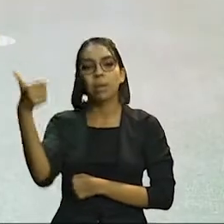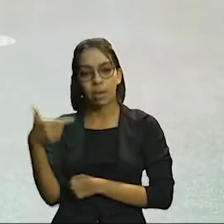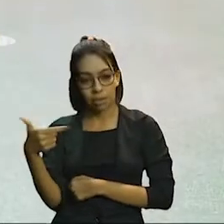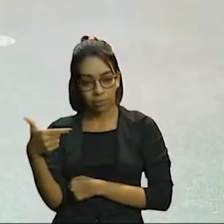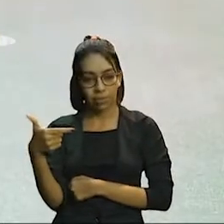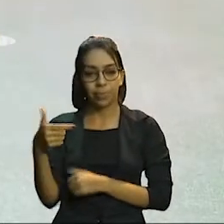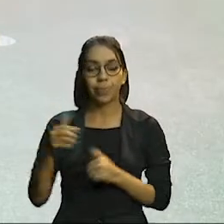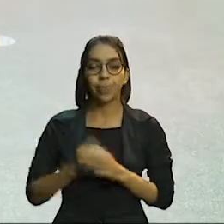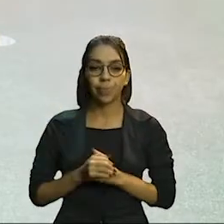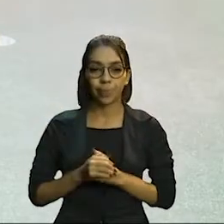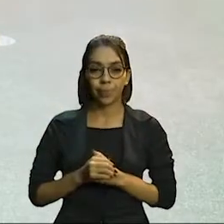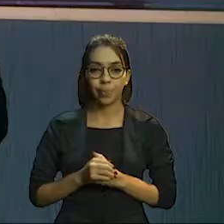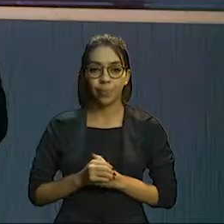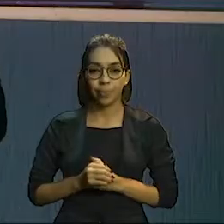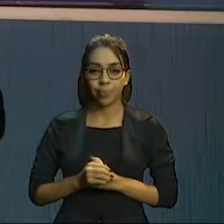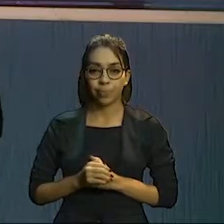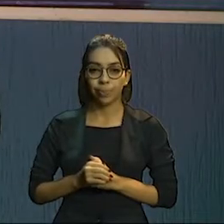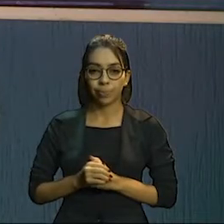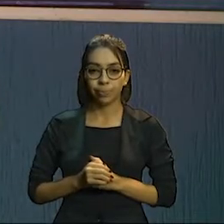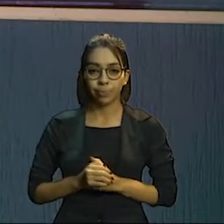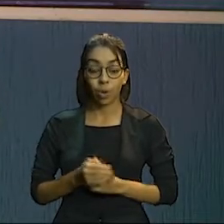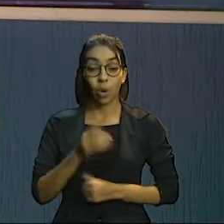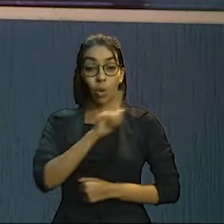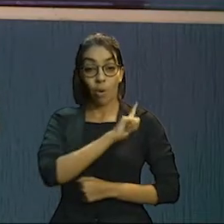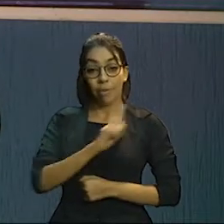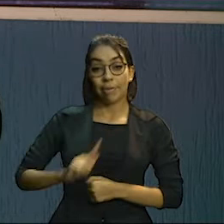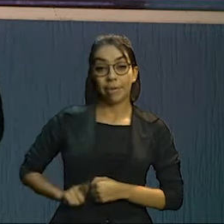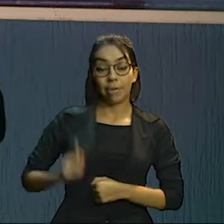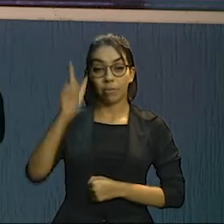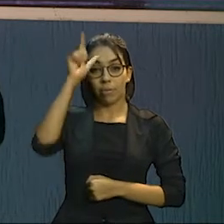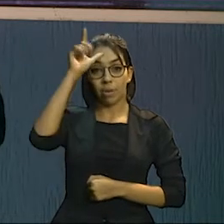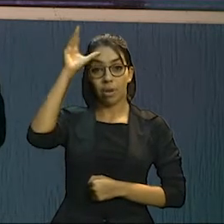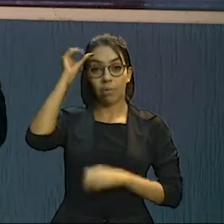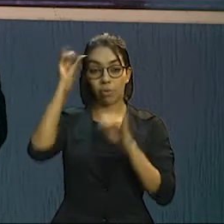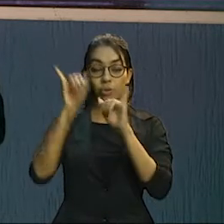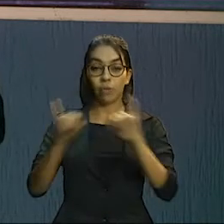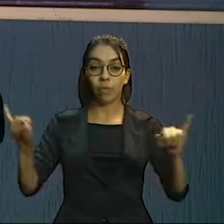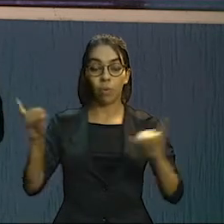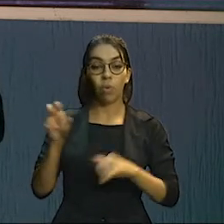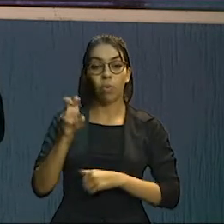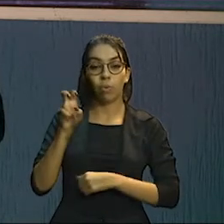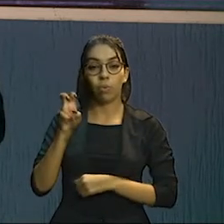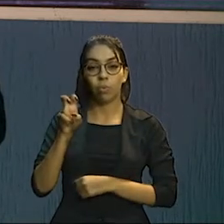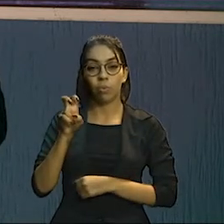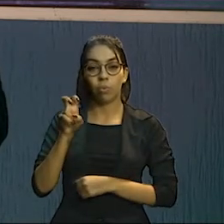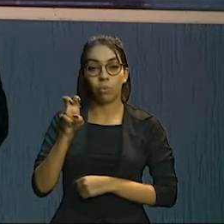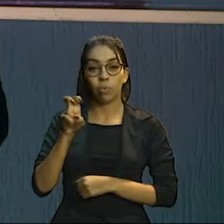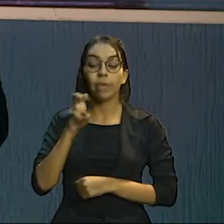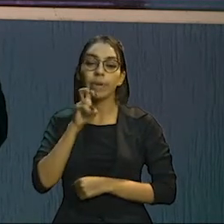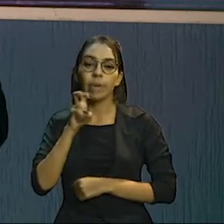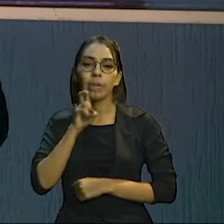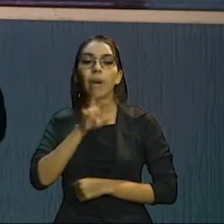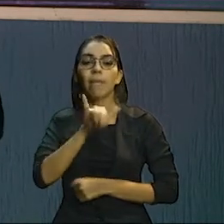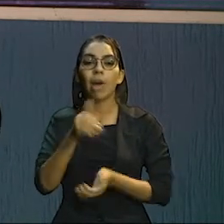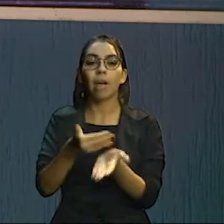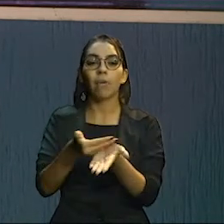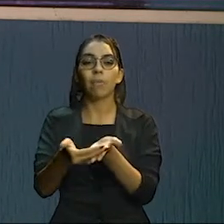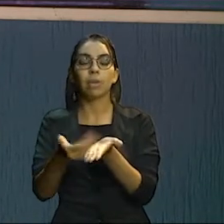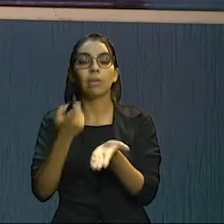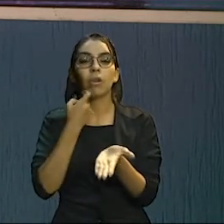e a dose de reforço. O governador Camilo Santana anunciou nesta quinta-feira que o Ceará, nesta sexta-feira, vai receber